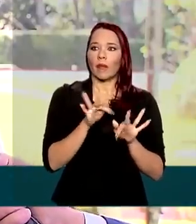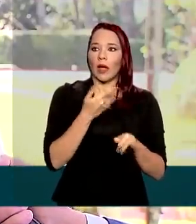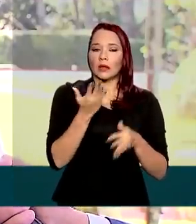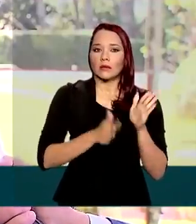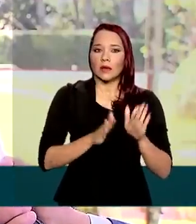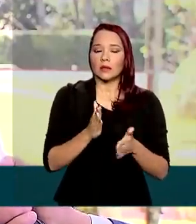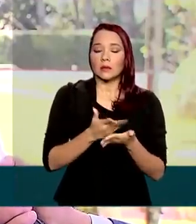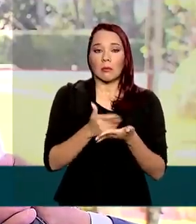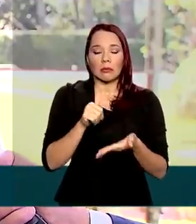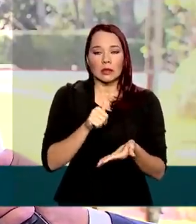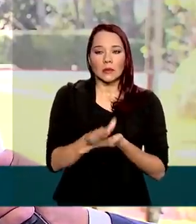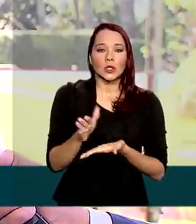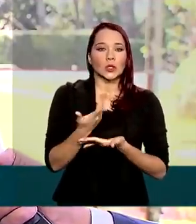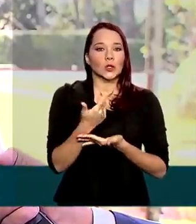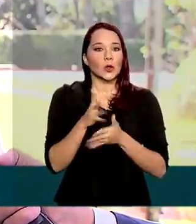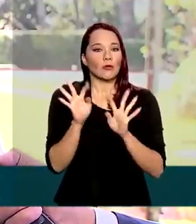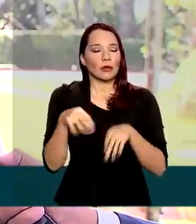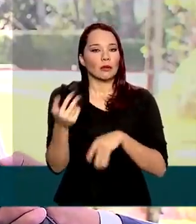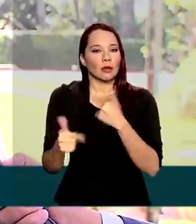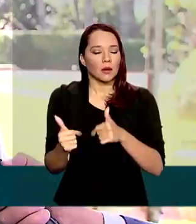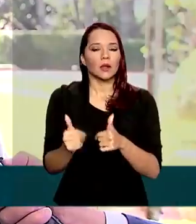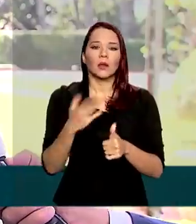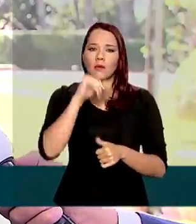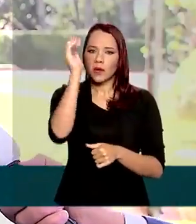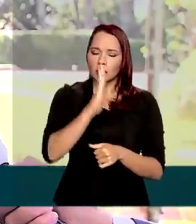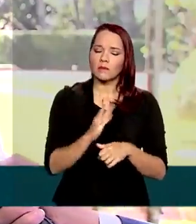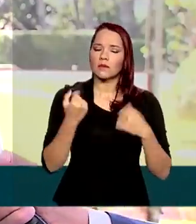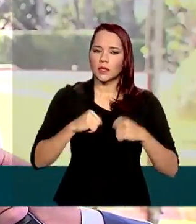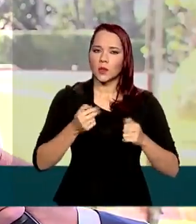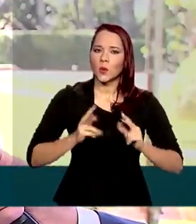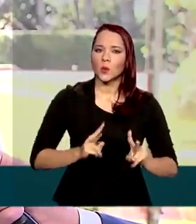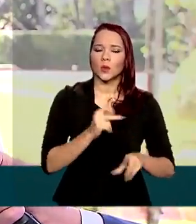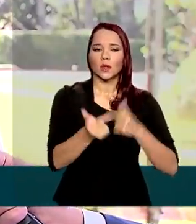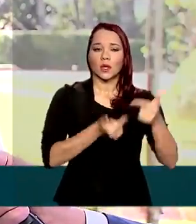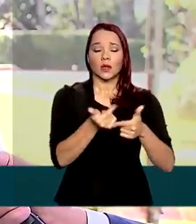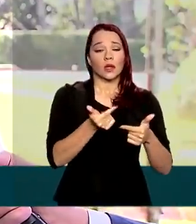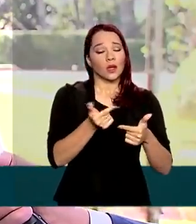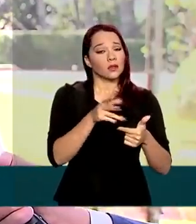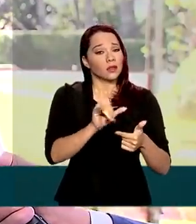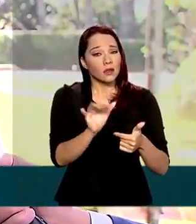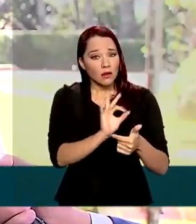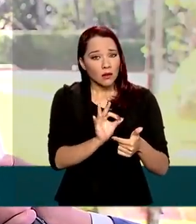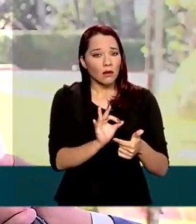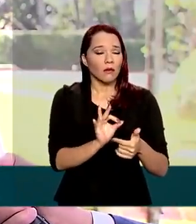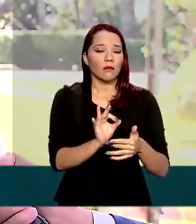laborial. Nós, no Brasil, temos que voltar a trabalhar, porque, se caso contrário,